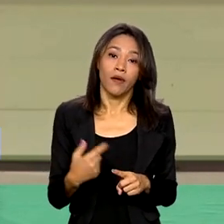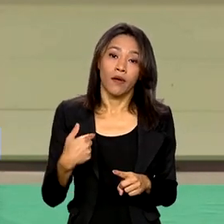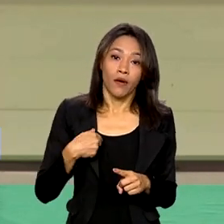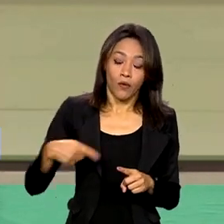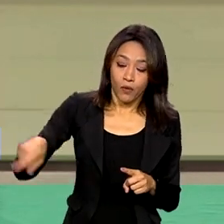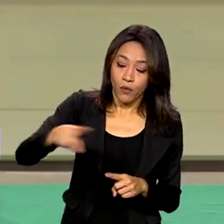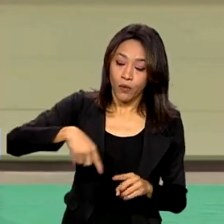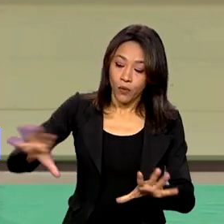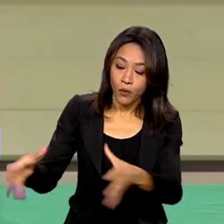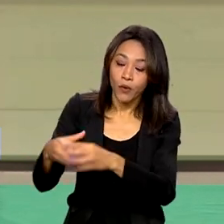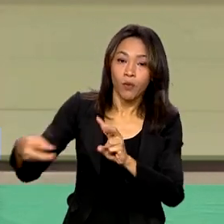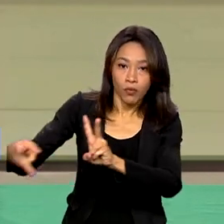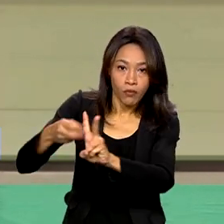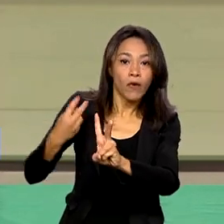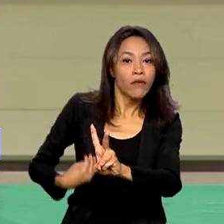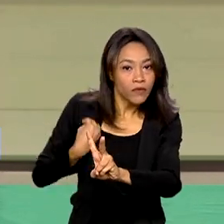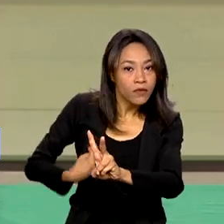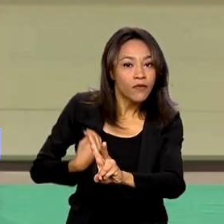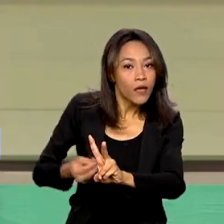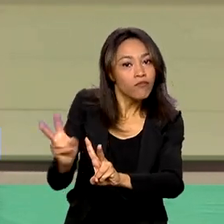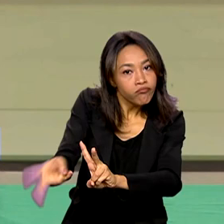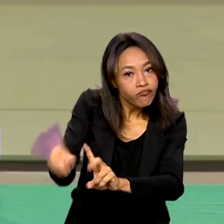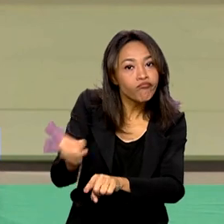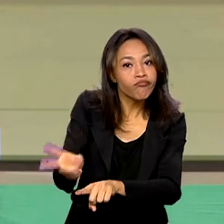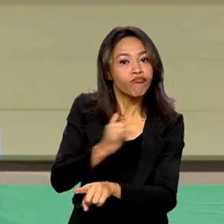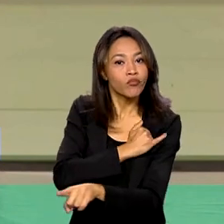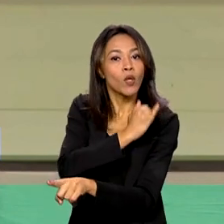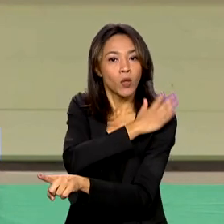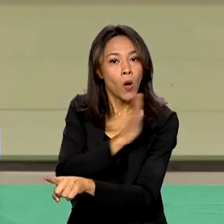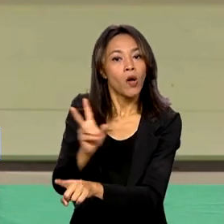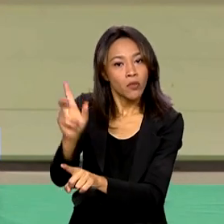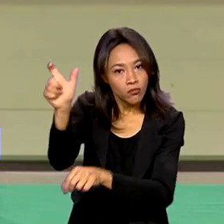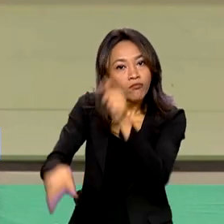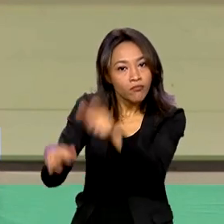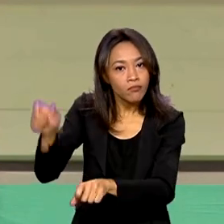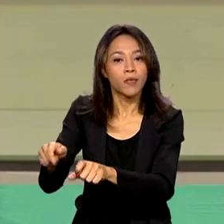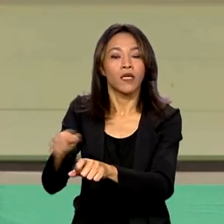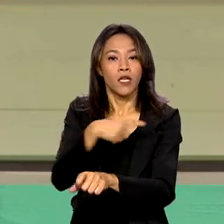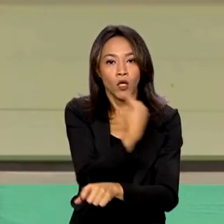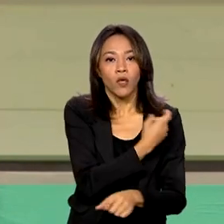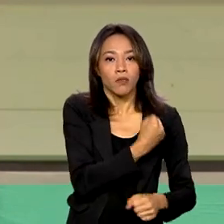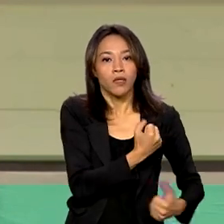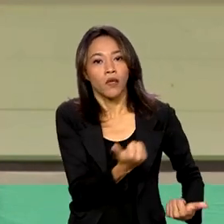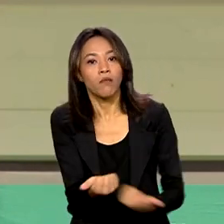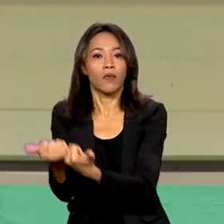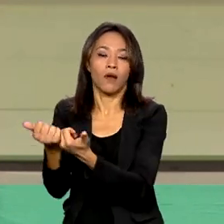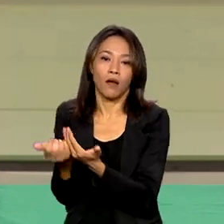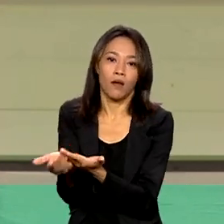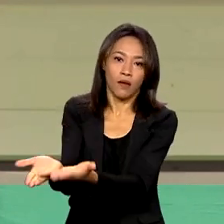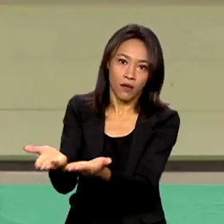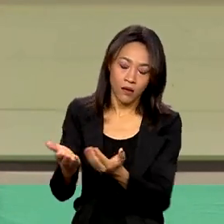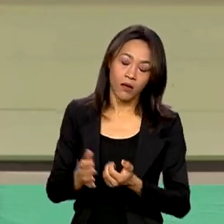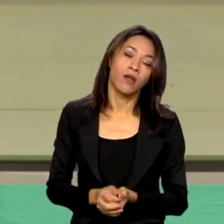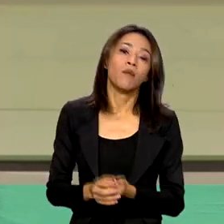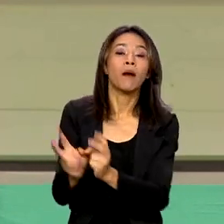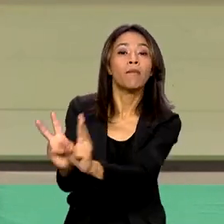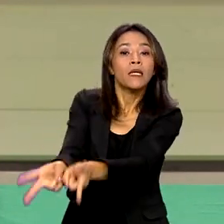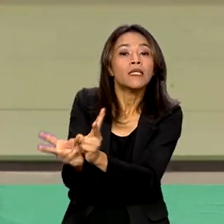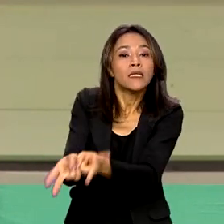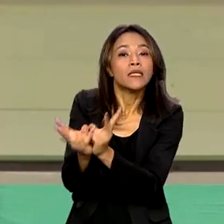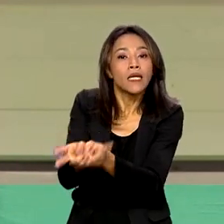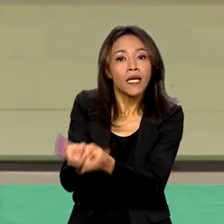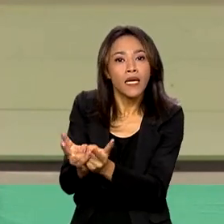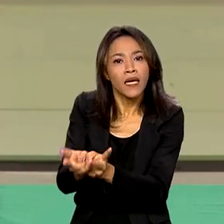Yanomami continuará precisando deste apoio. Nós precisamos manter a terra indígena